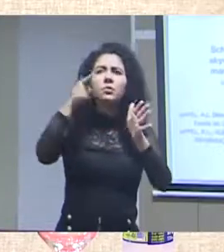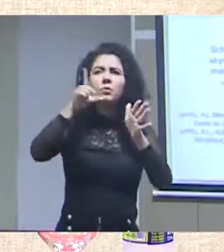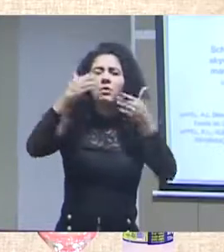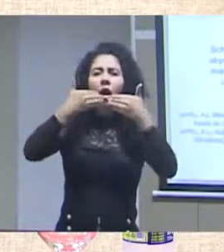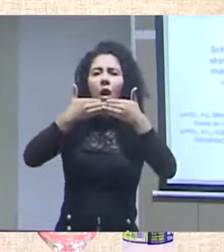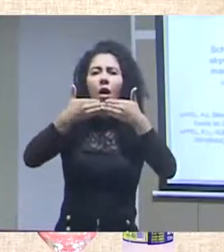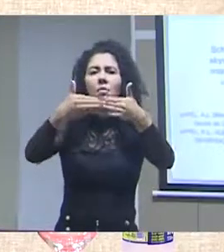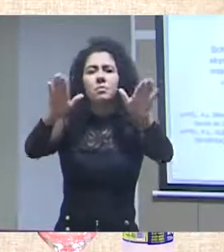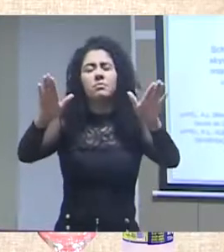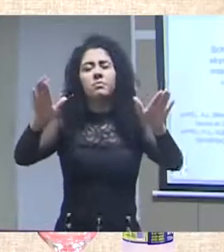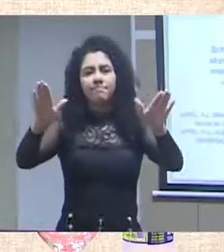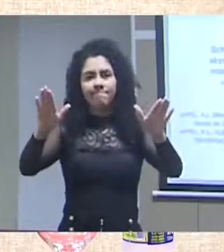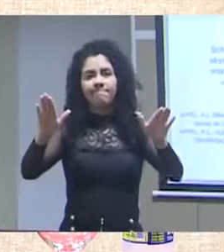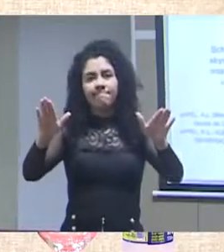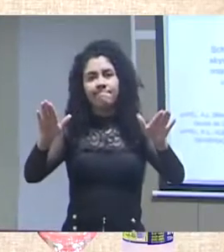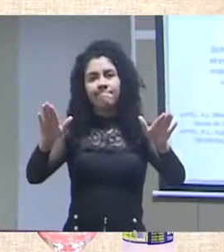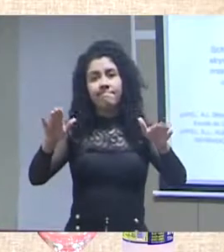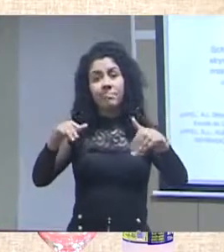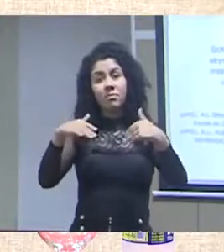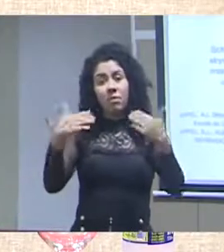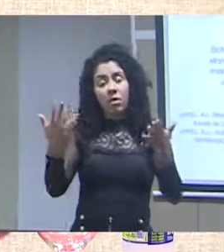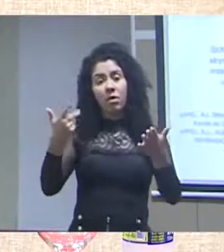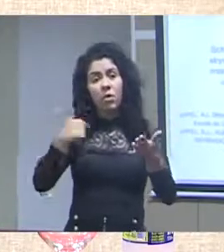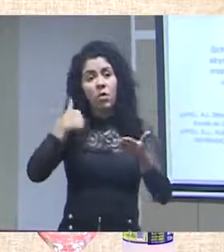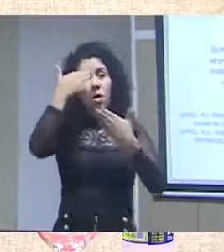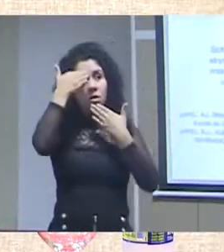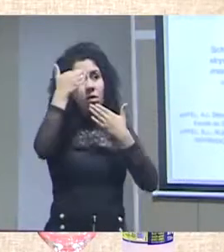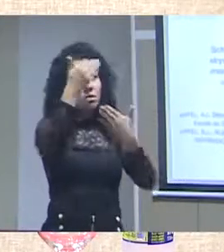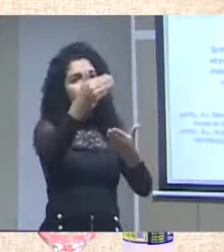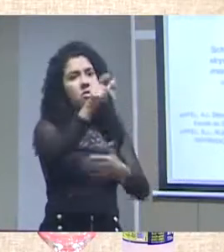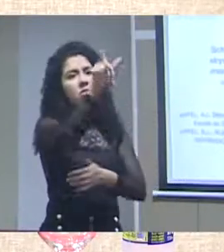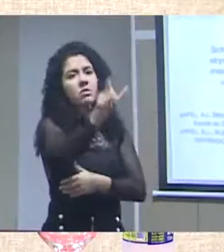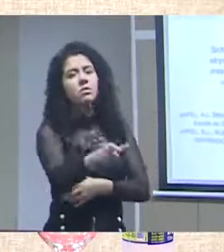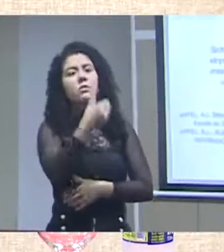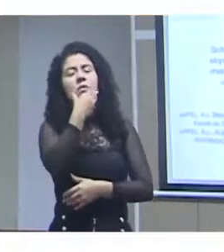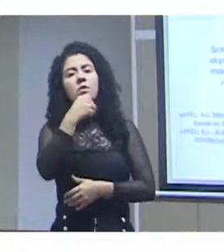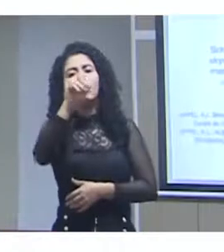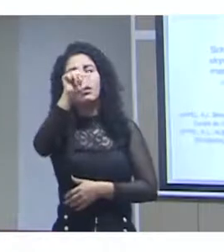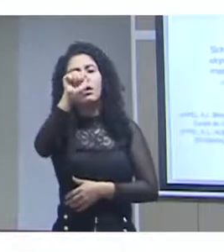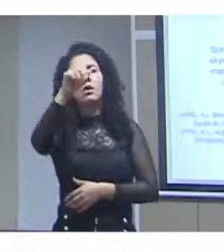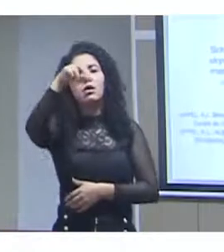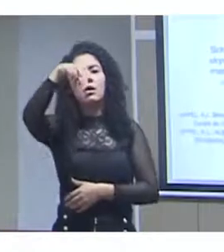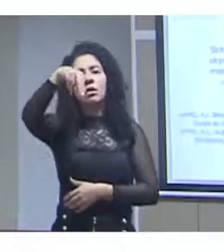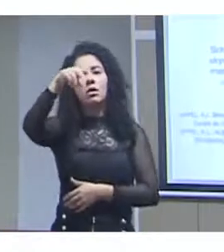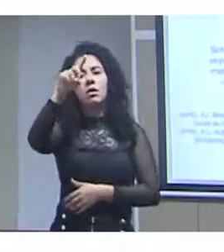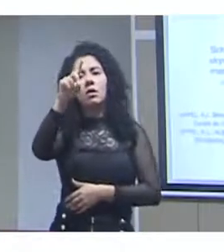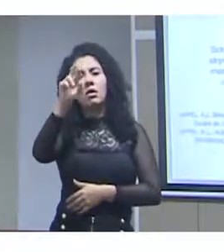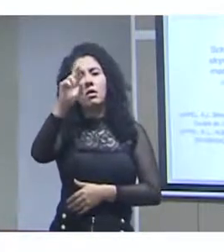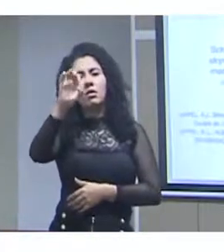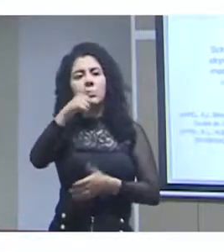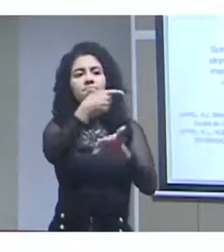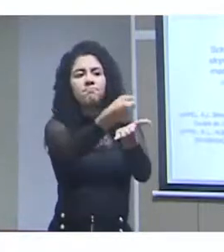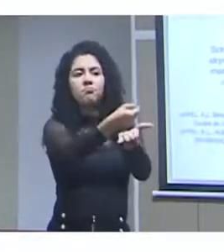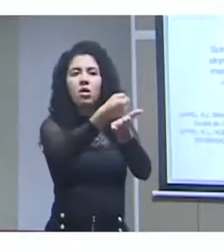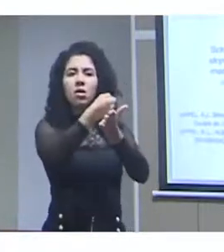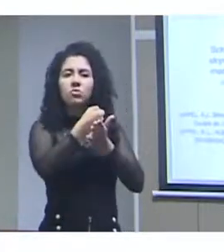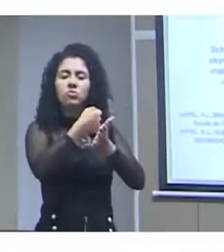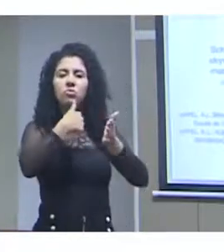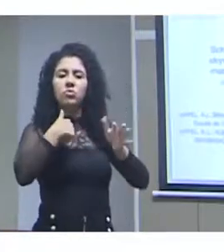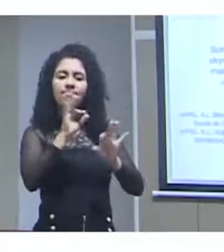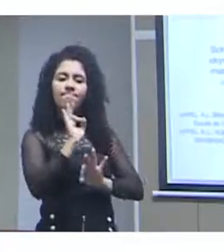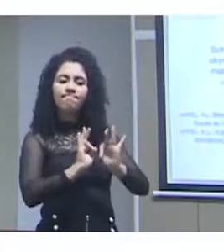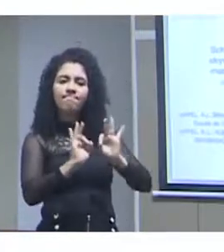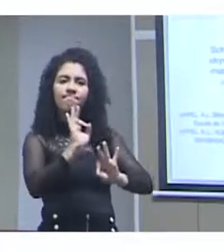abertura. Essa linha do tempo, que eu agradeço ao André Appel aqui de ter me ajudado a construir, ela